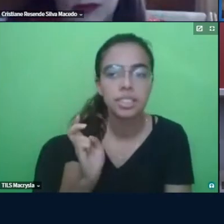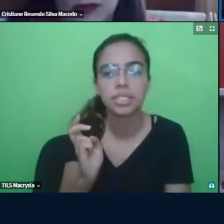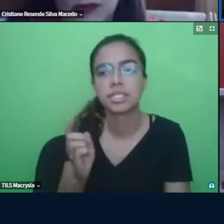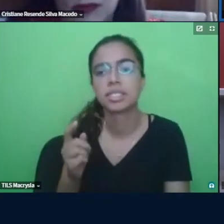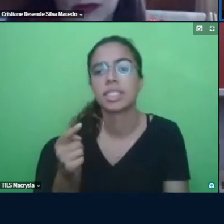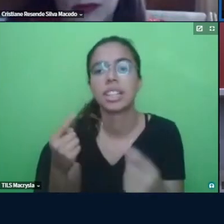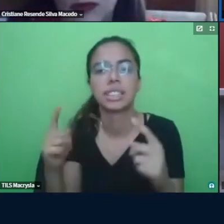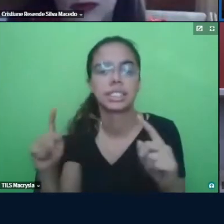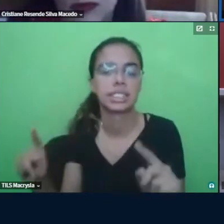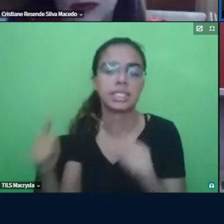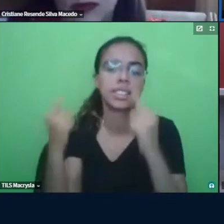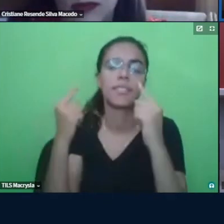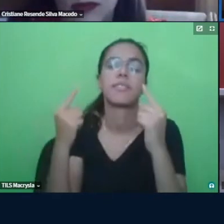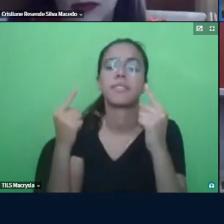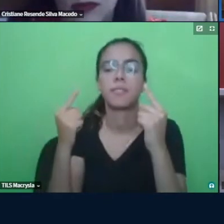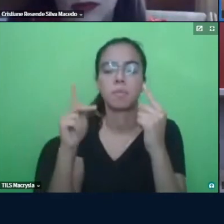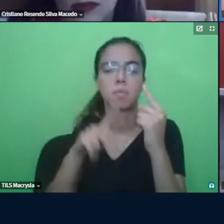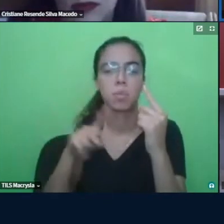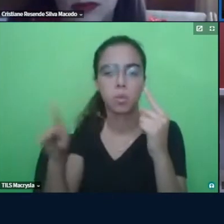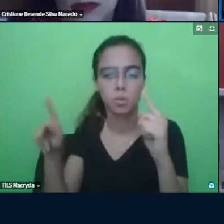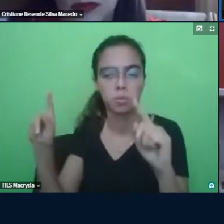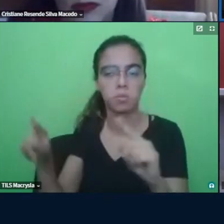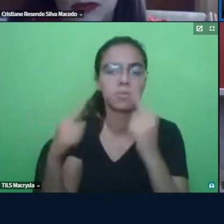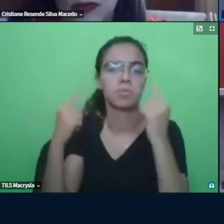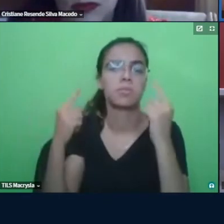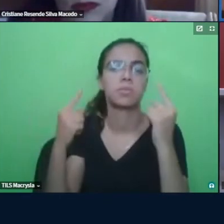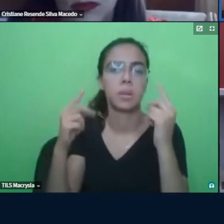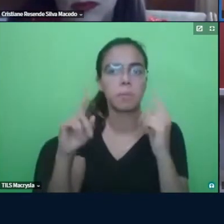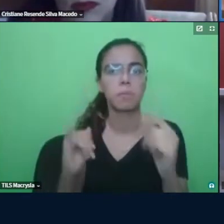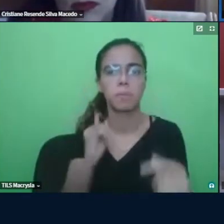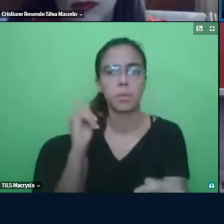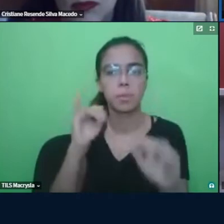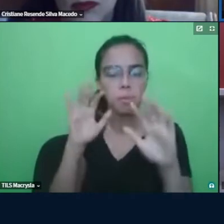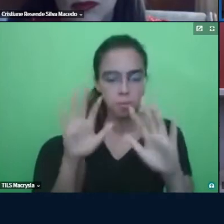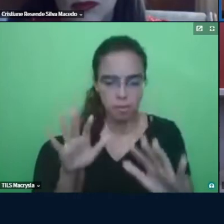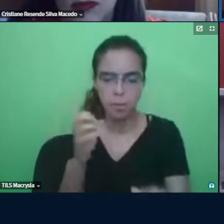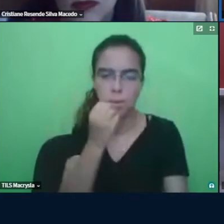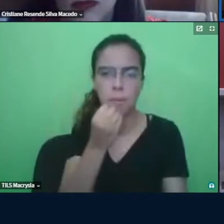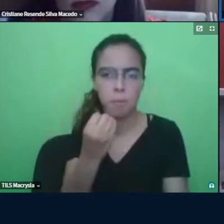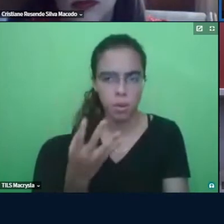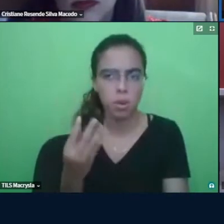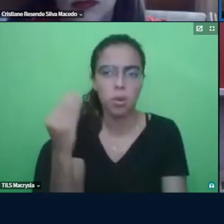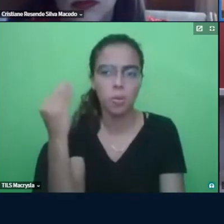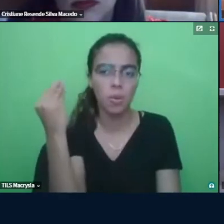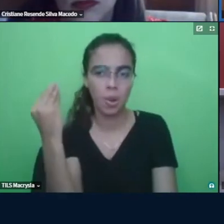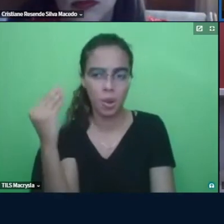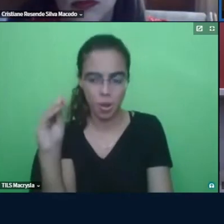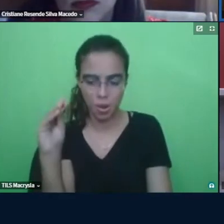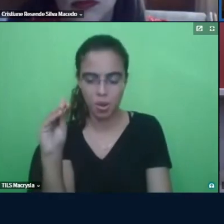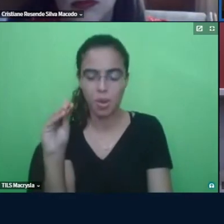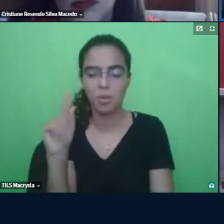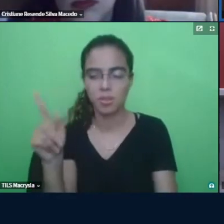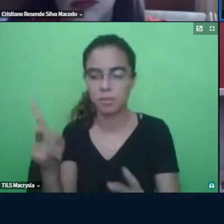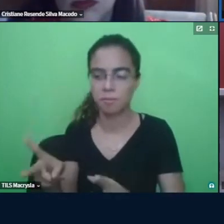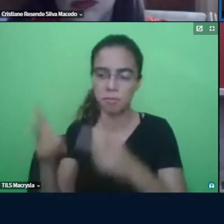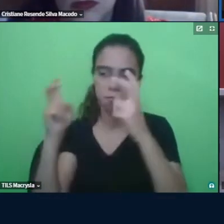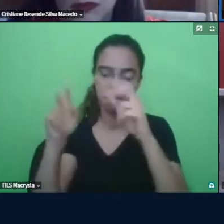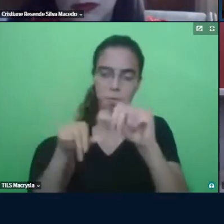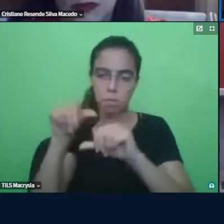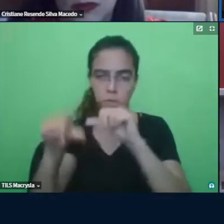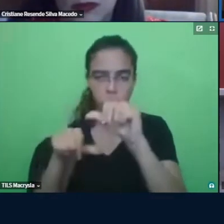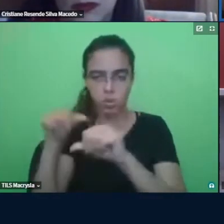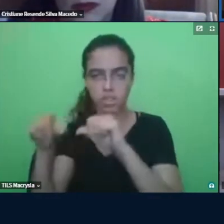enquanto professor é importante mas essas pequenas mudanças que você observou elas justificam primeiro a tua escolha metodológica